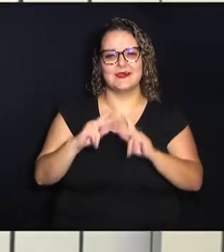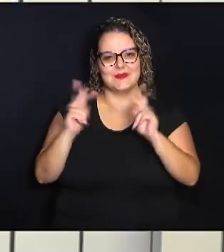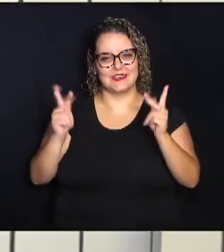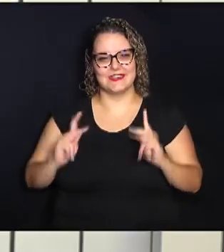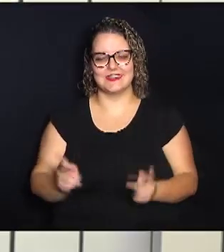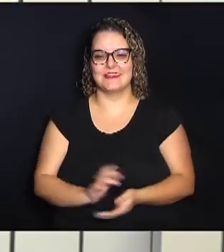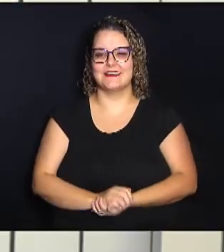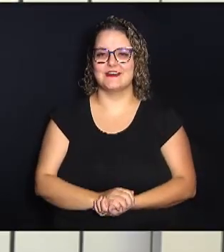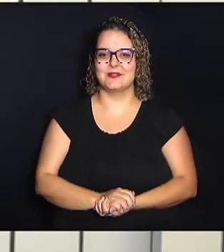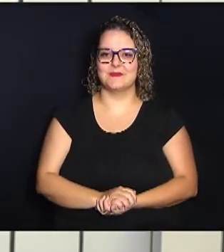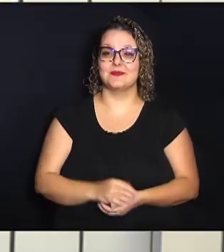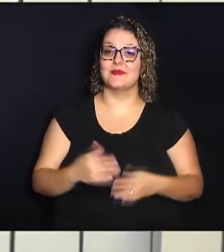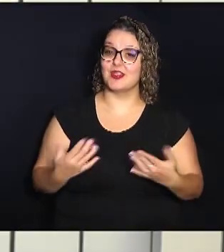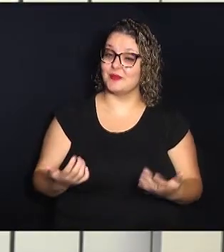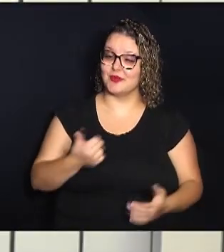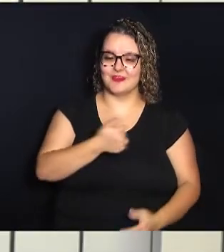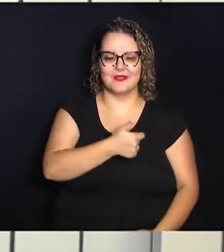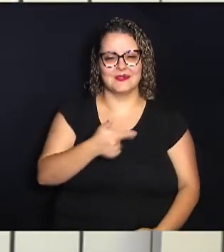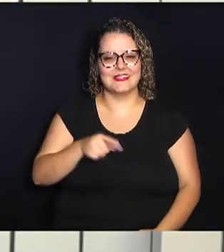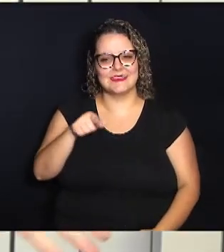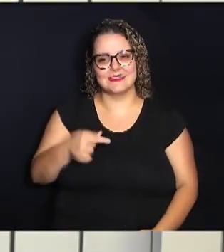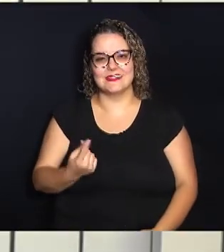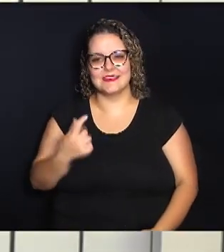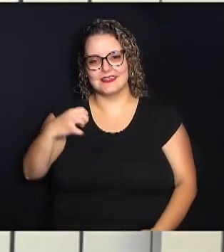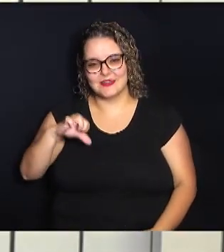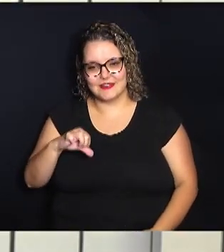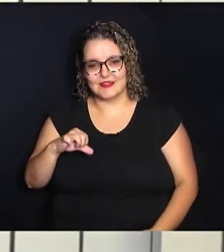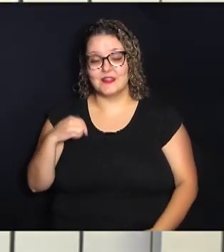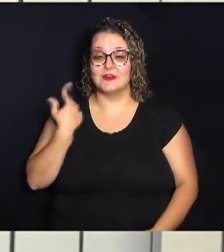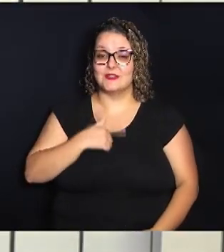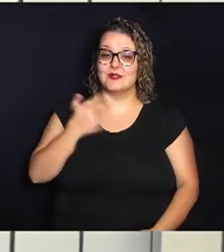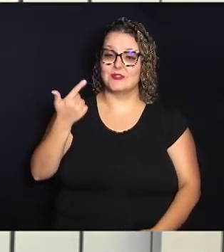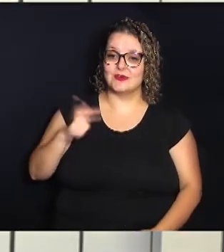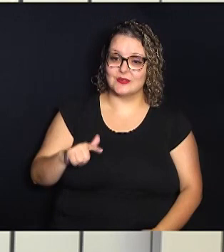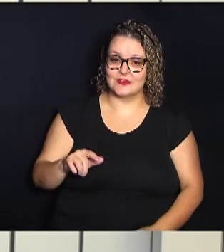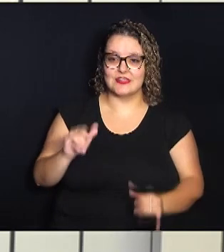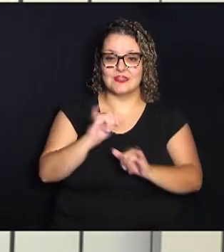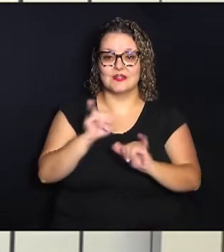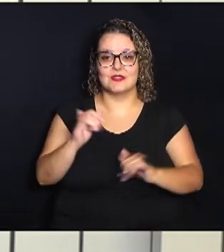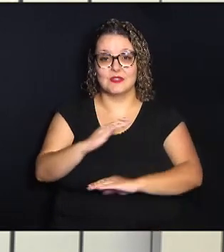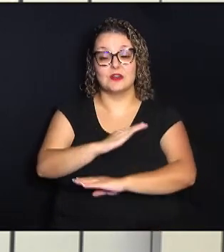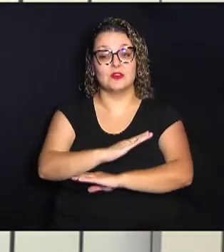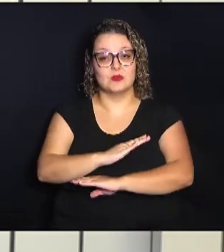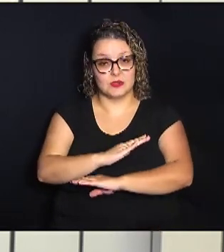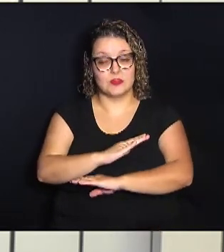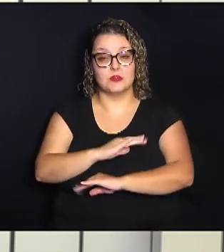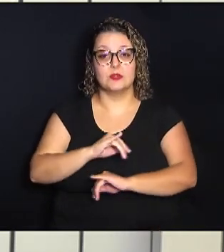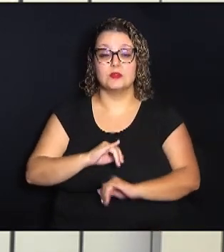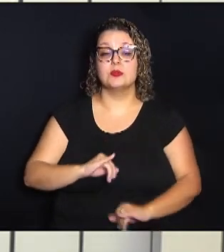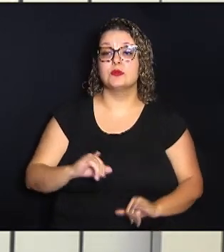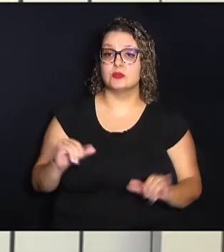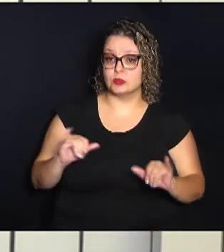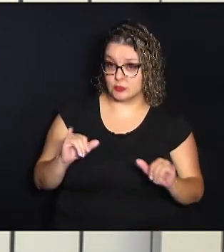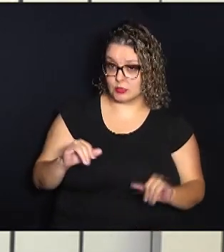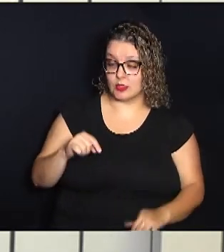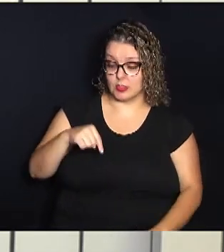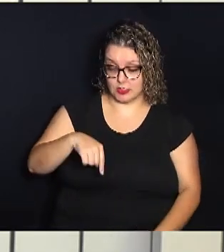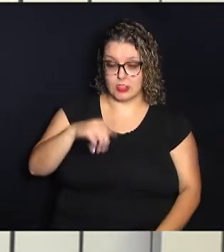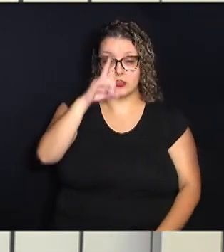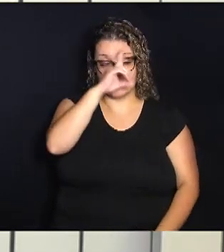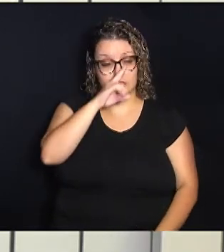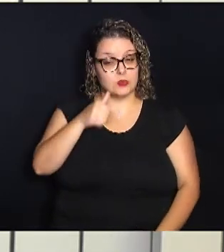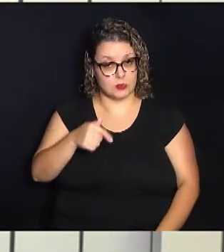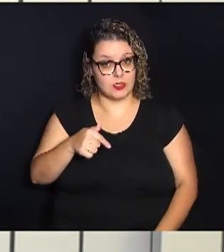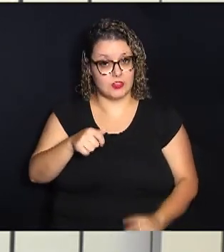Bom, meio dia mais 19 minutos, a gente segue aqui com o Jornal Câmara Notícia e neste domingo, dia 7 de abril,